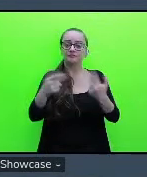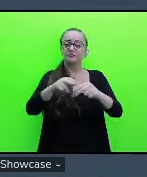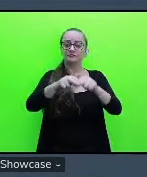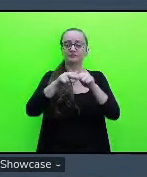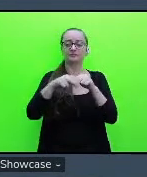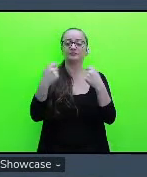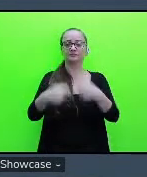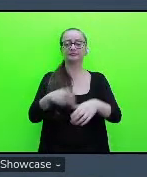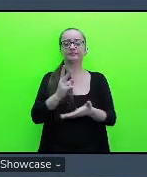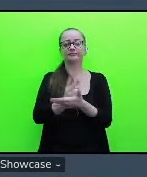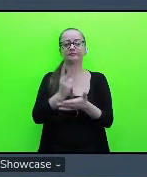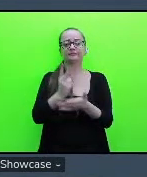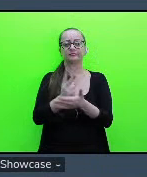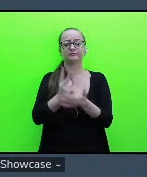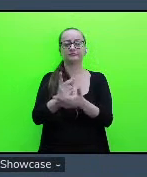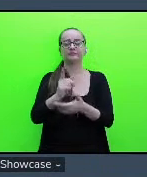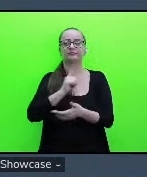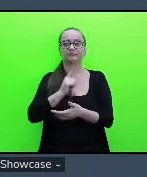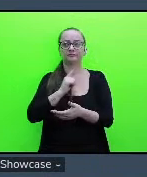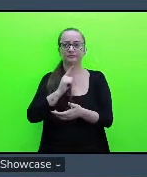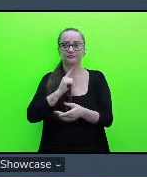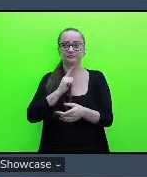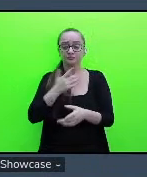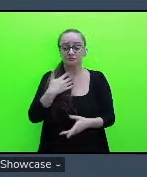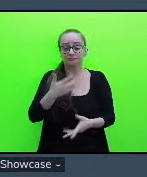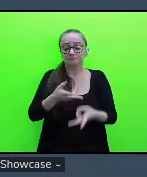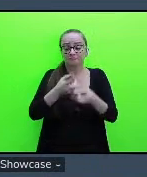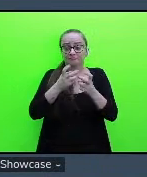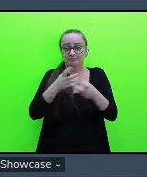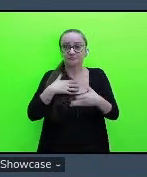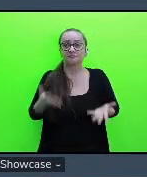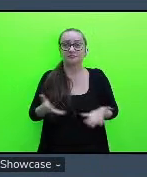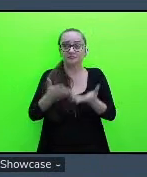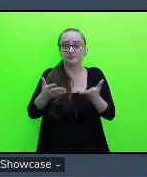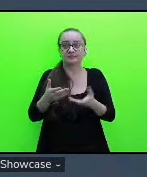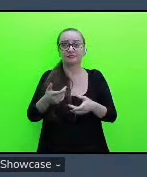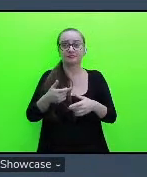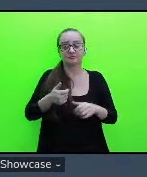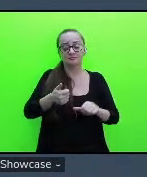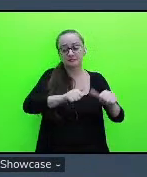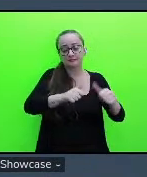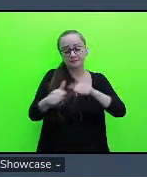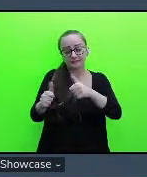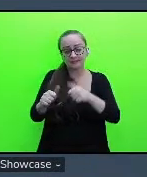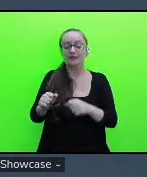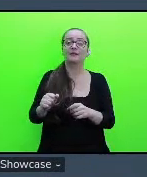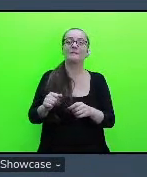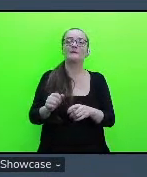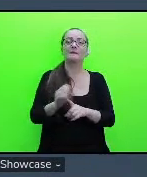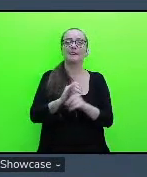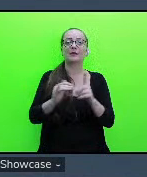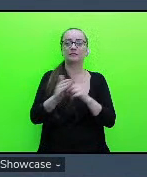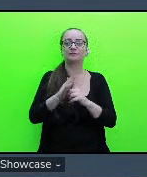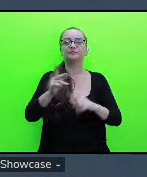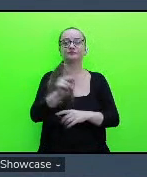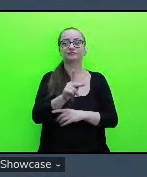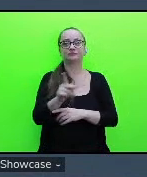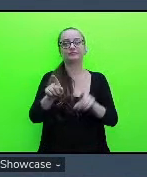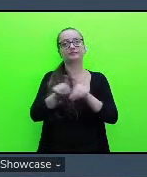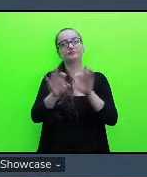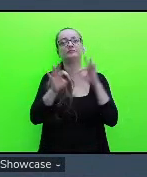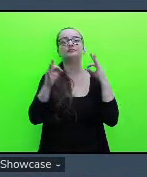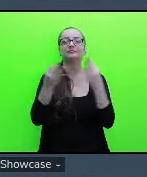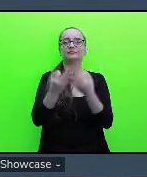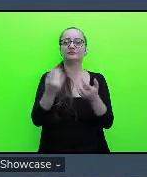sempre aquele estímulo uma observação e a mediação mas não somente dos professores mas sim da família porque